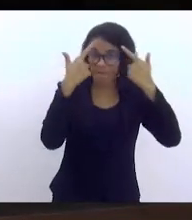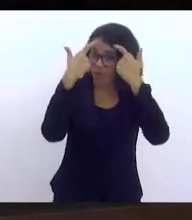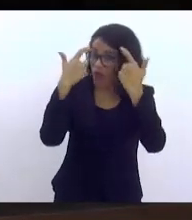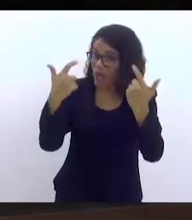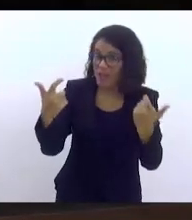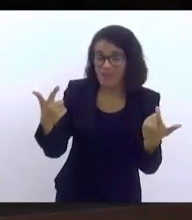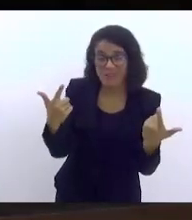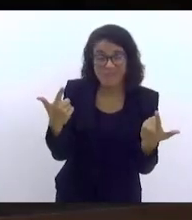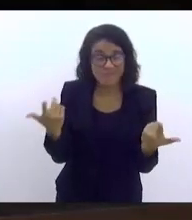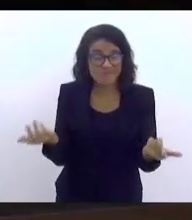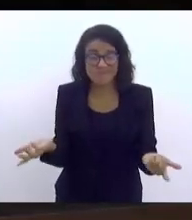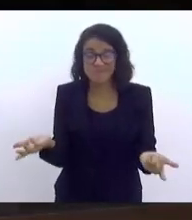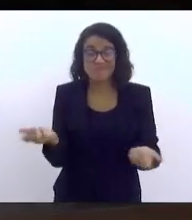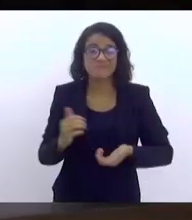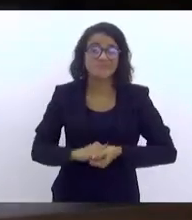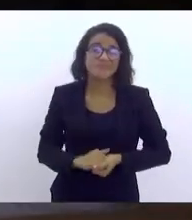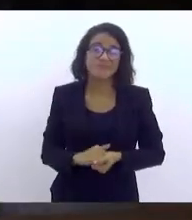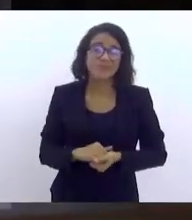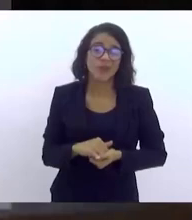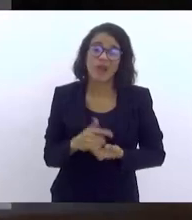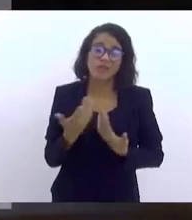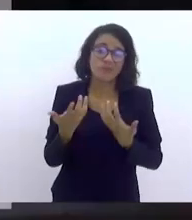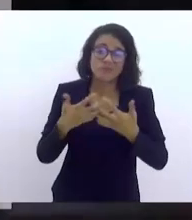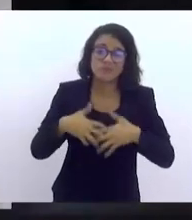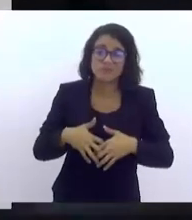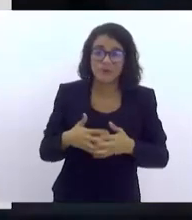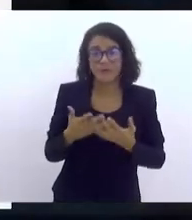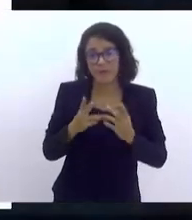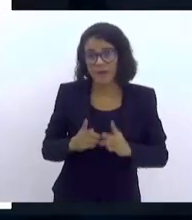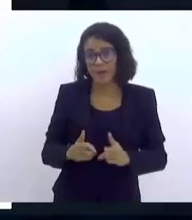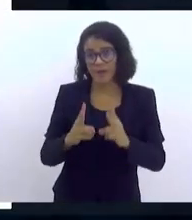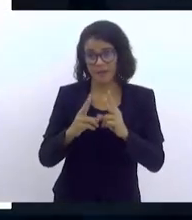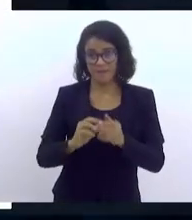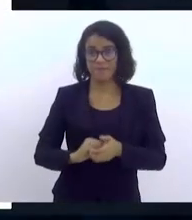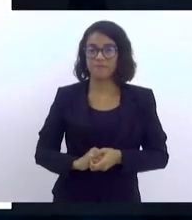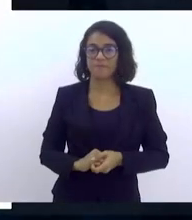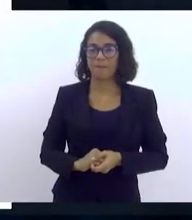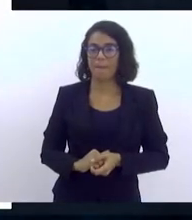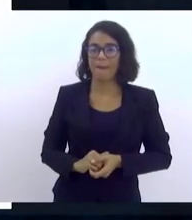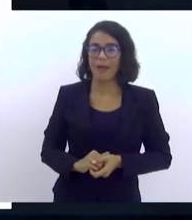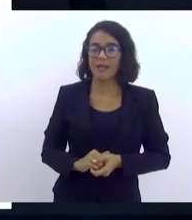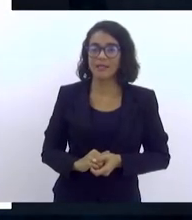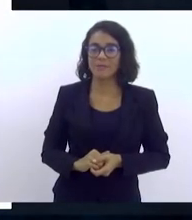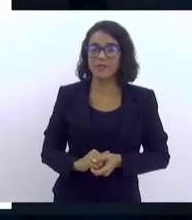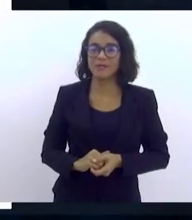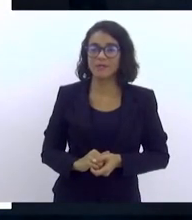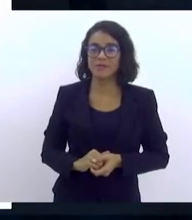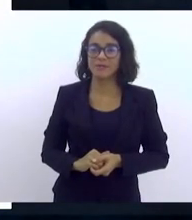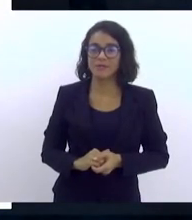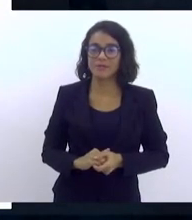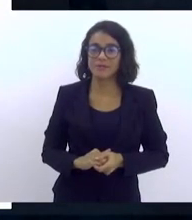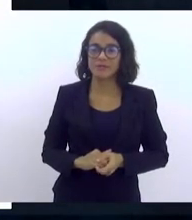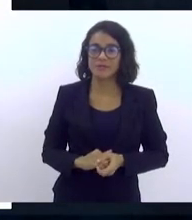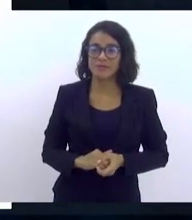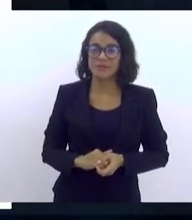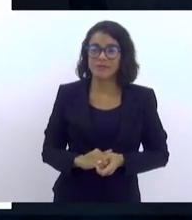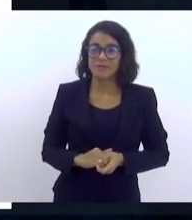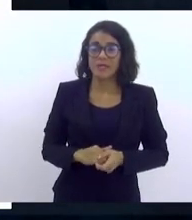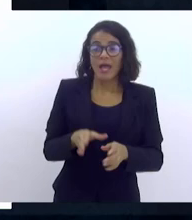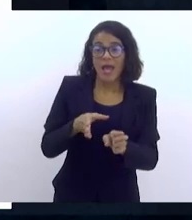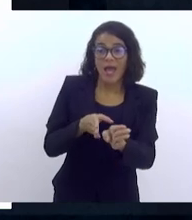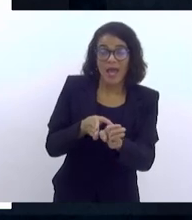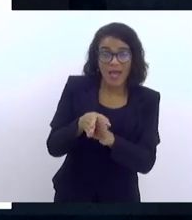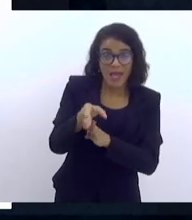Sistematicamente violenta. Então, sigamos. O próximo, por favor. Esse